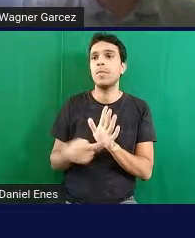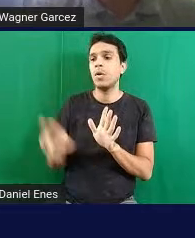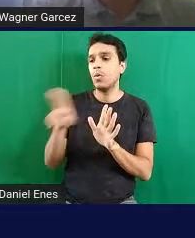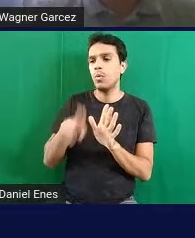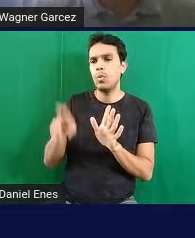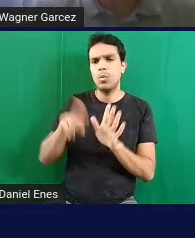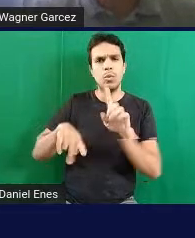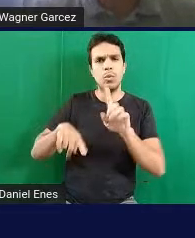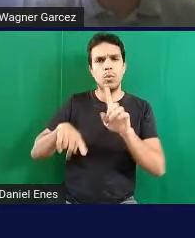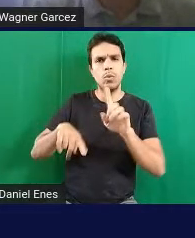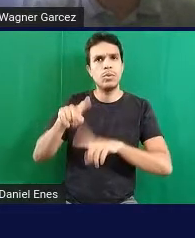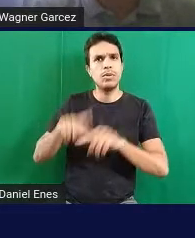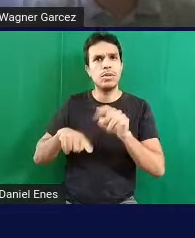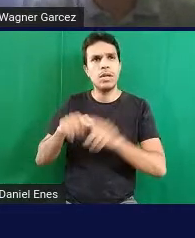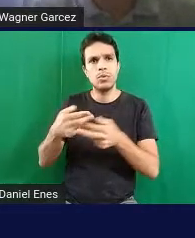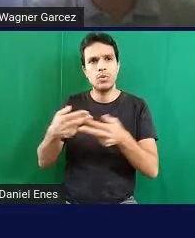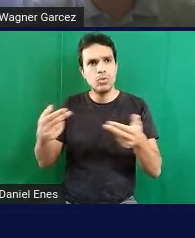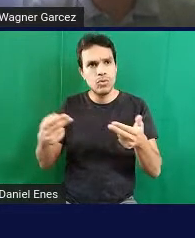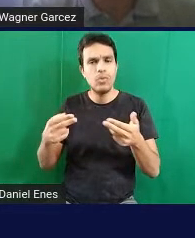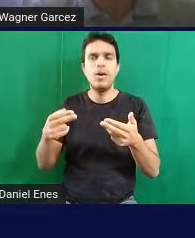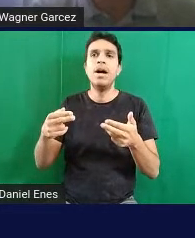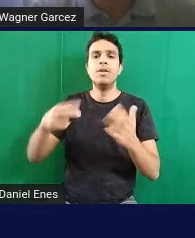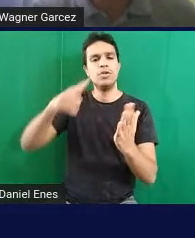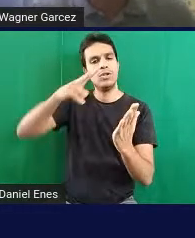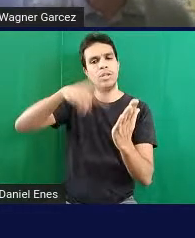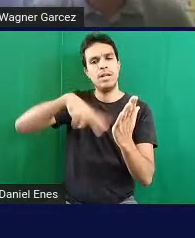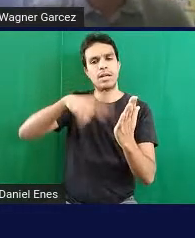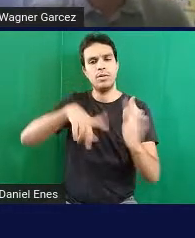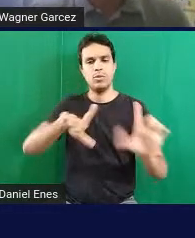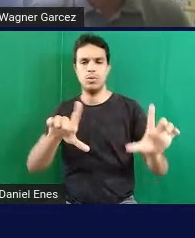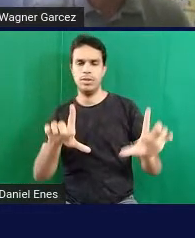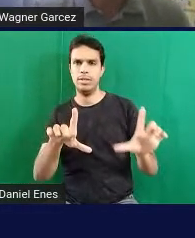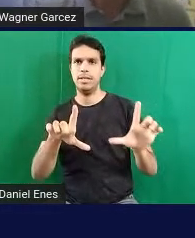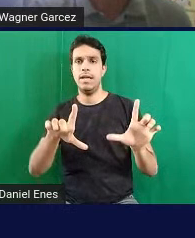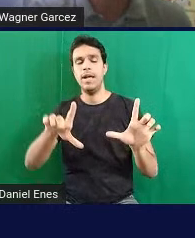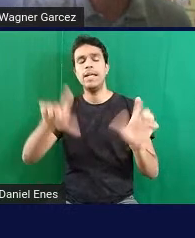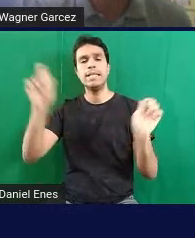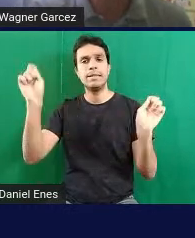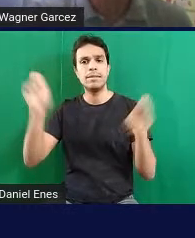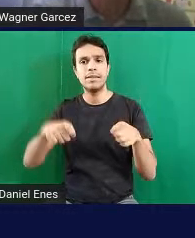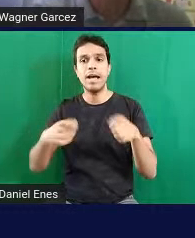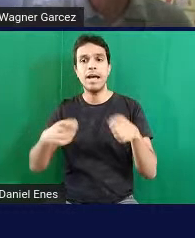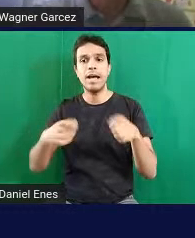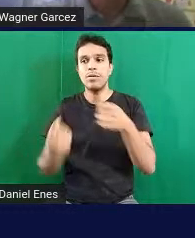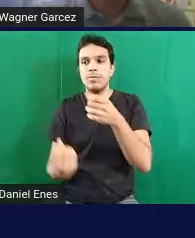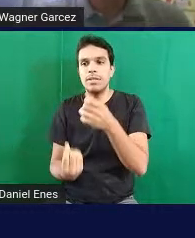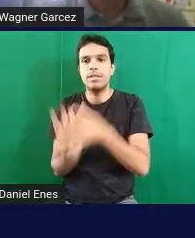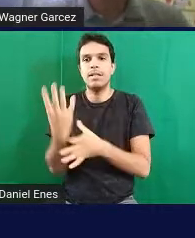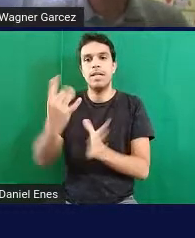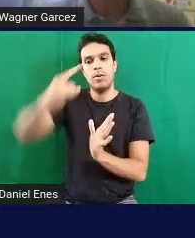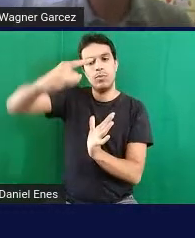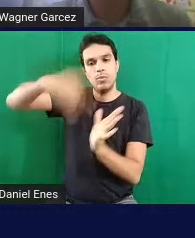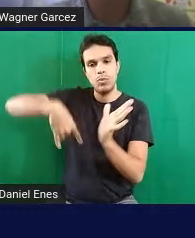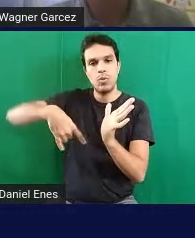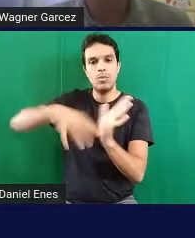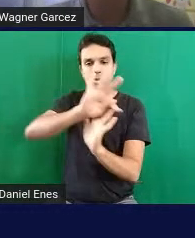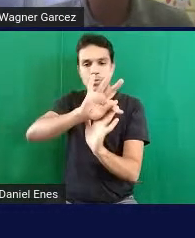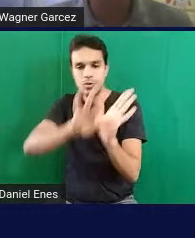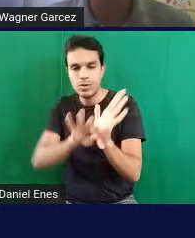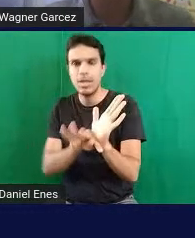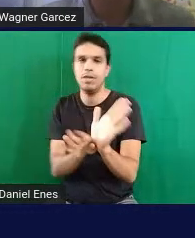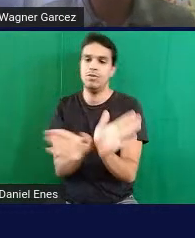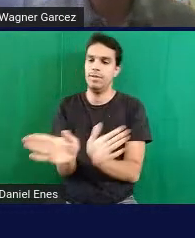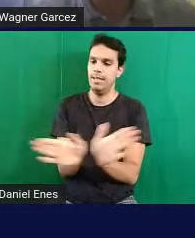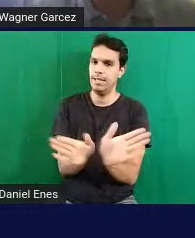recursos de leitores de tela só é possível a partir do momento que você cria um documento acessível. De nada adianta você